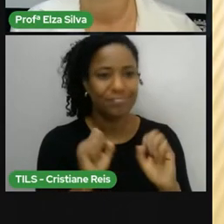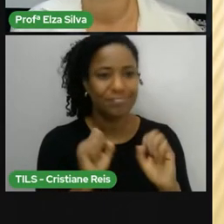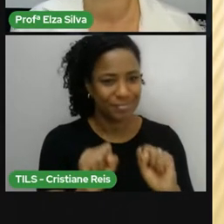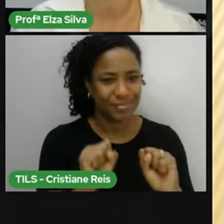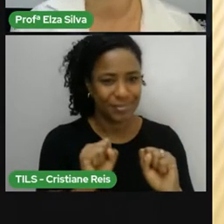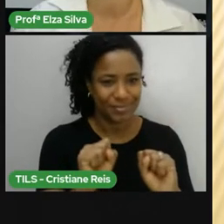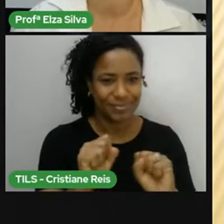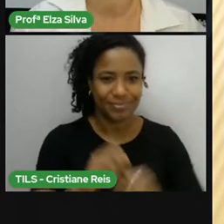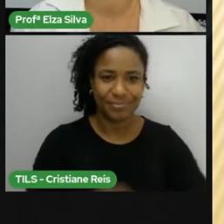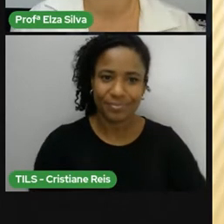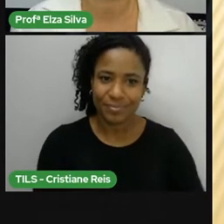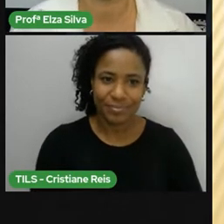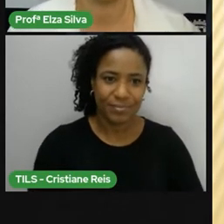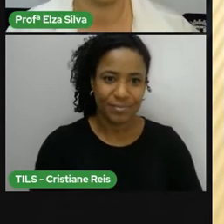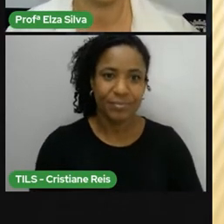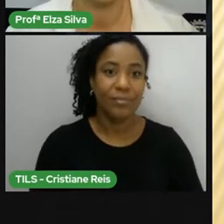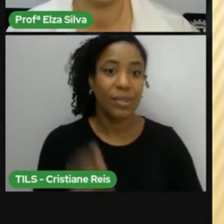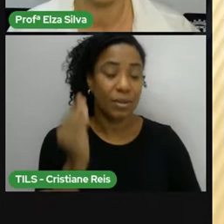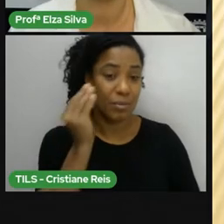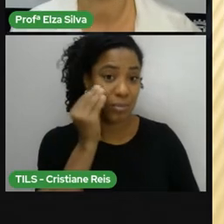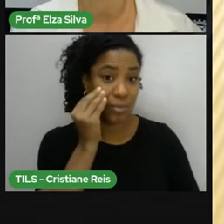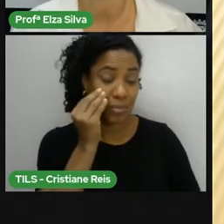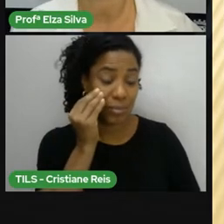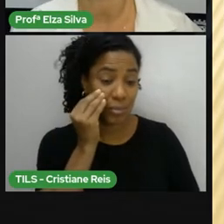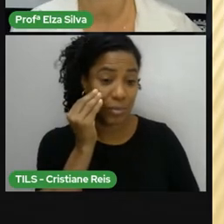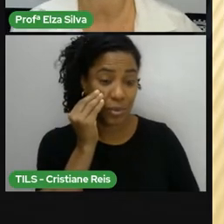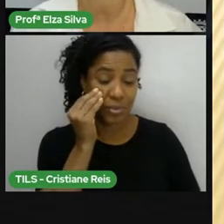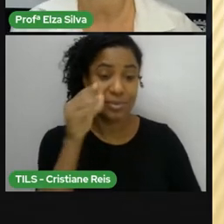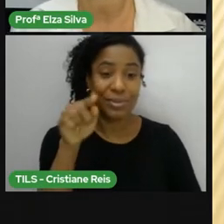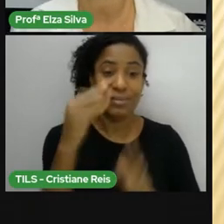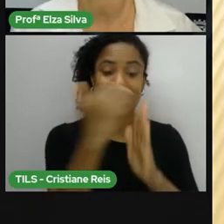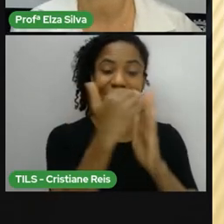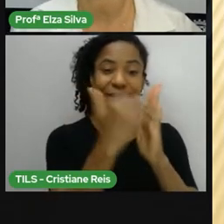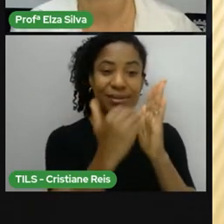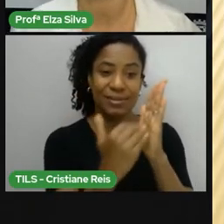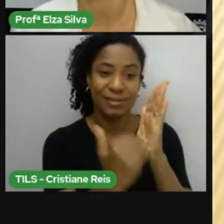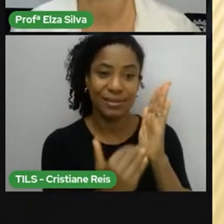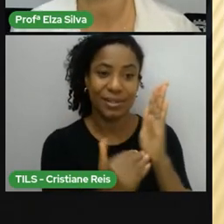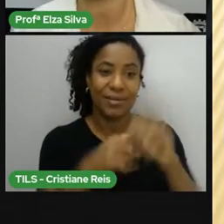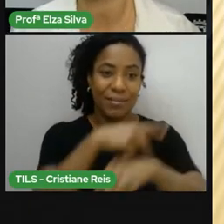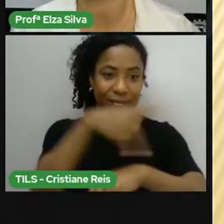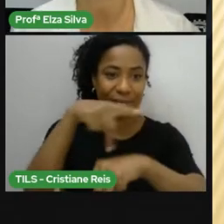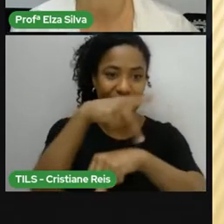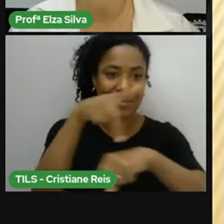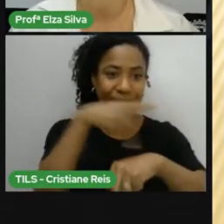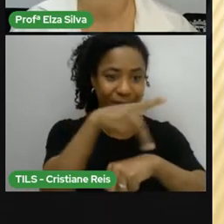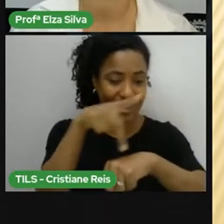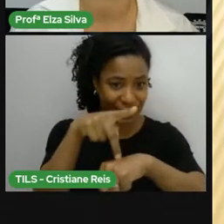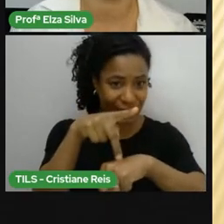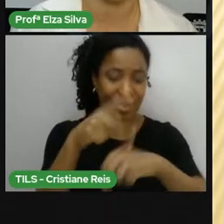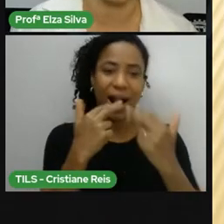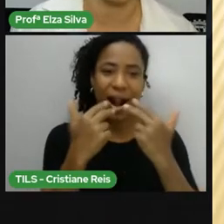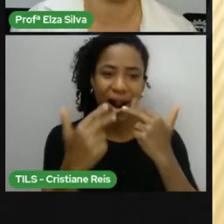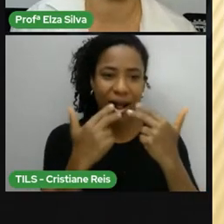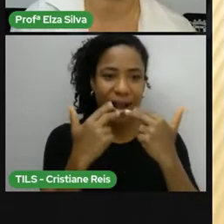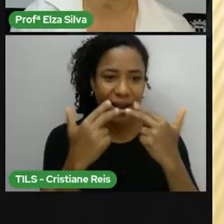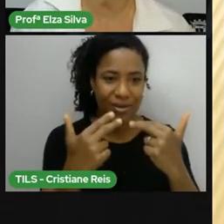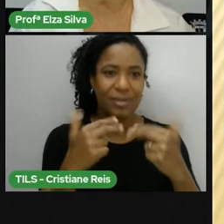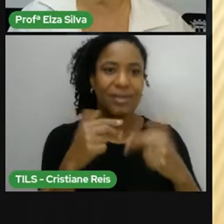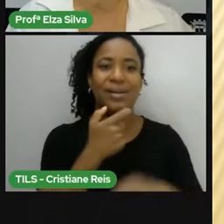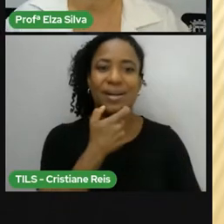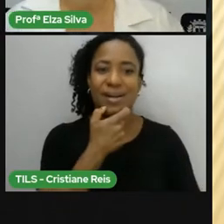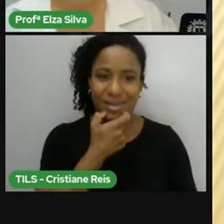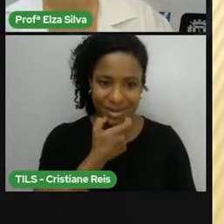Trago aqui para vocês hoje uma lista de países falantes nativos da língua inglesa.